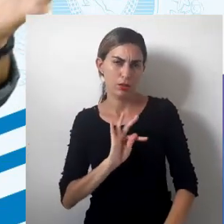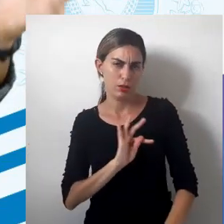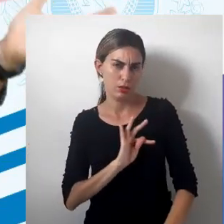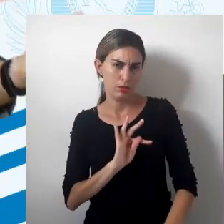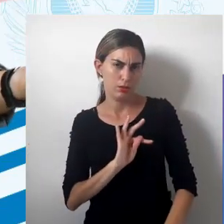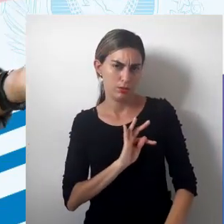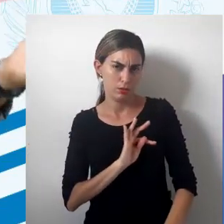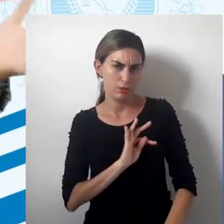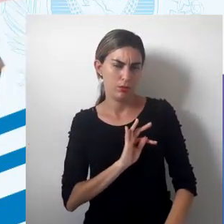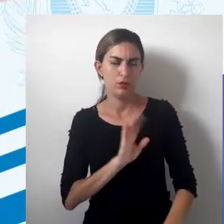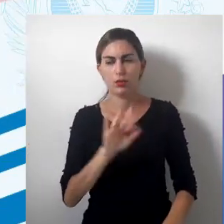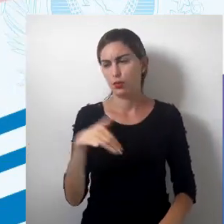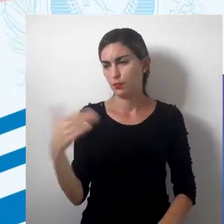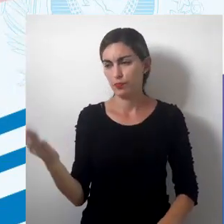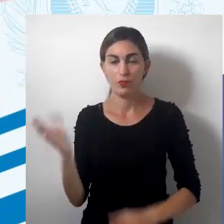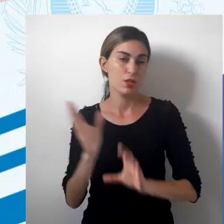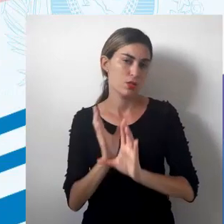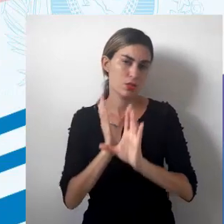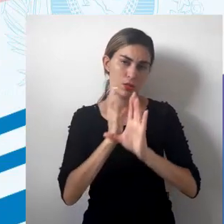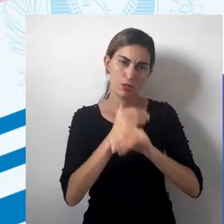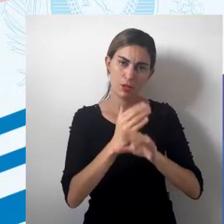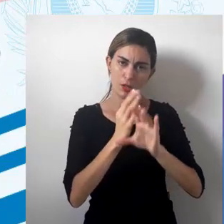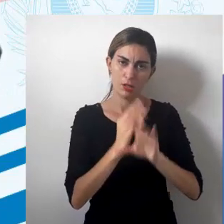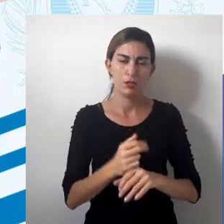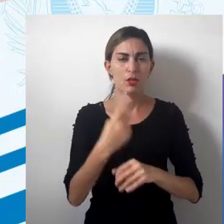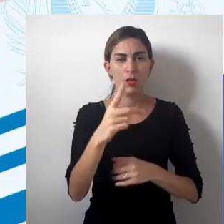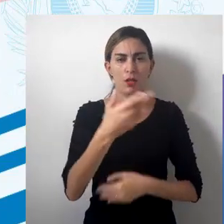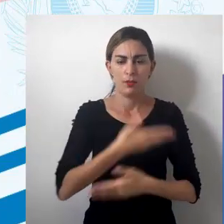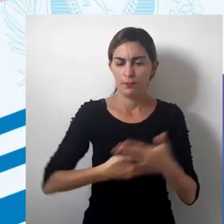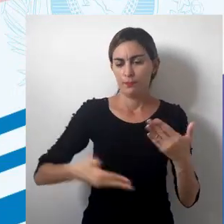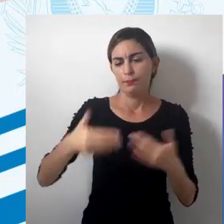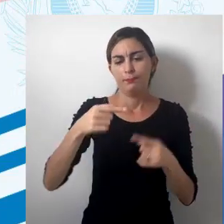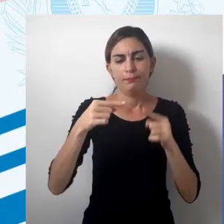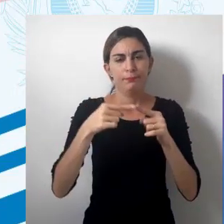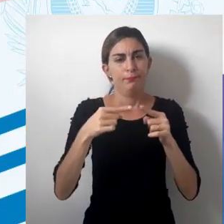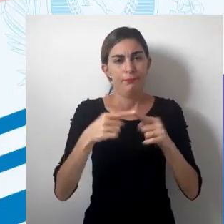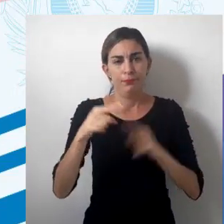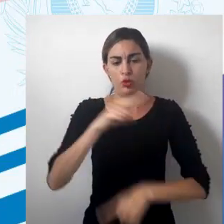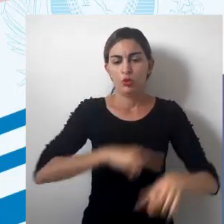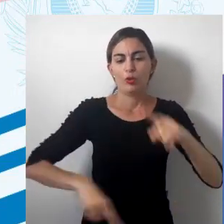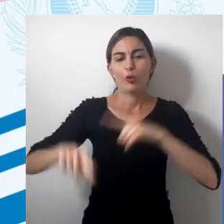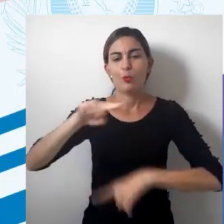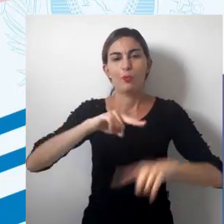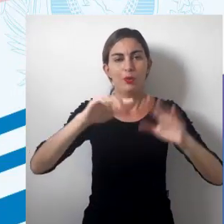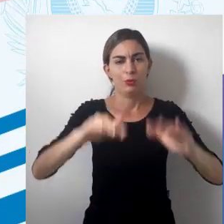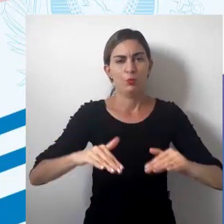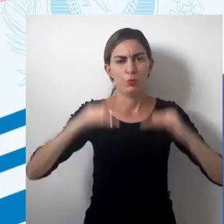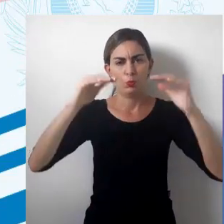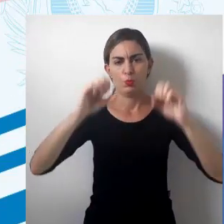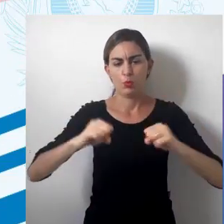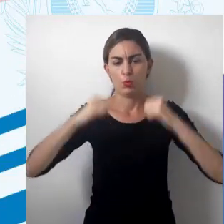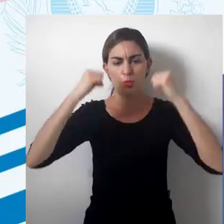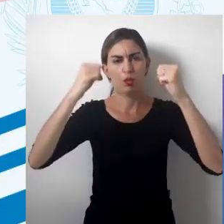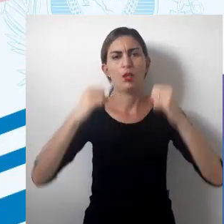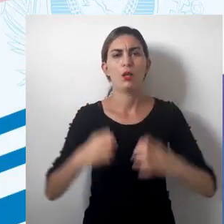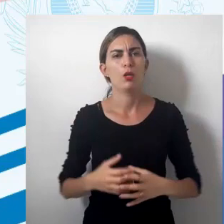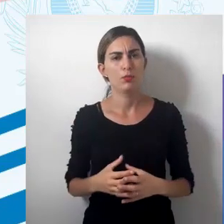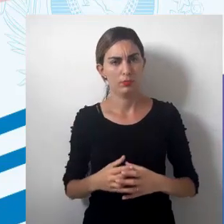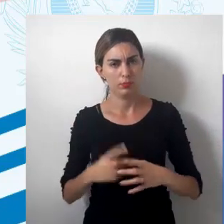técnica de um lado e ciência, ela tem uma relação com domínio, com poder, com